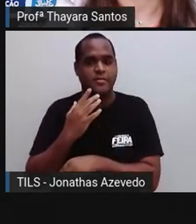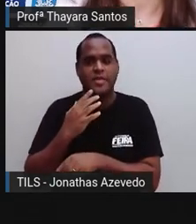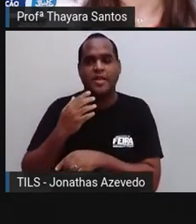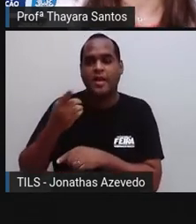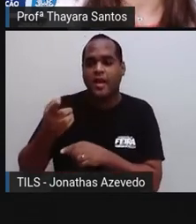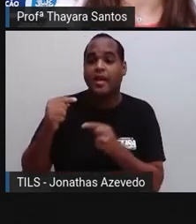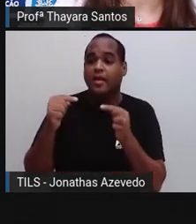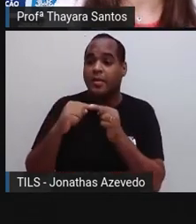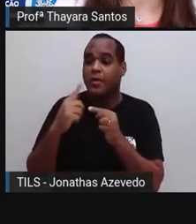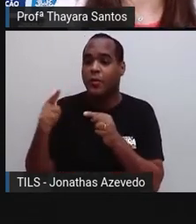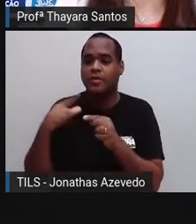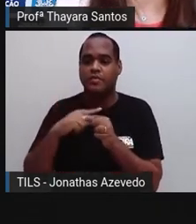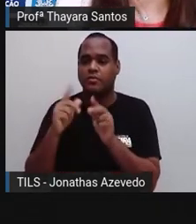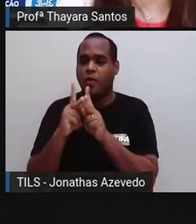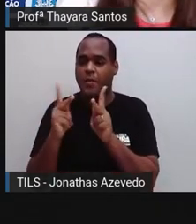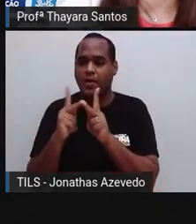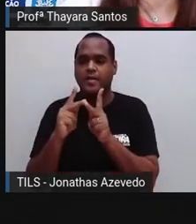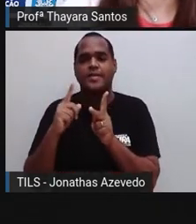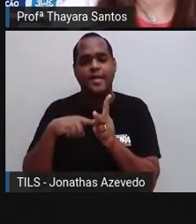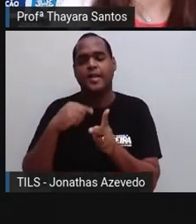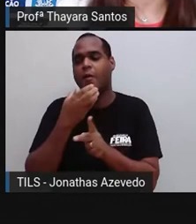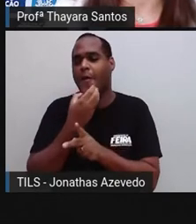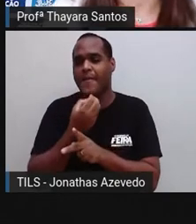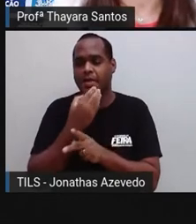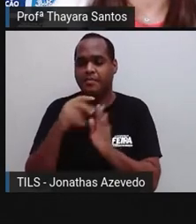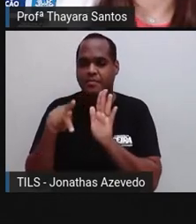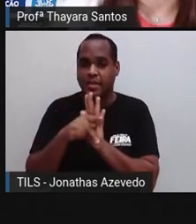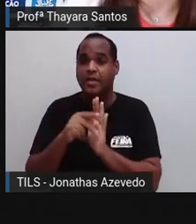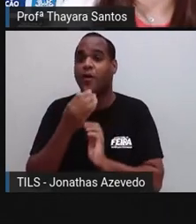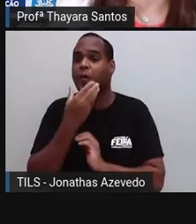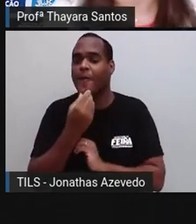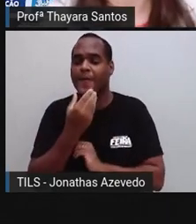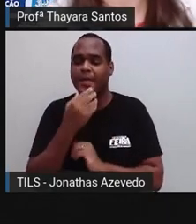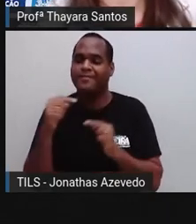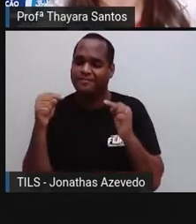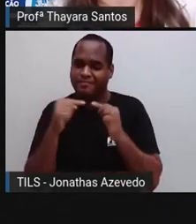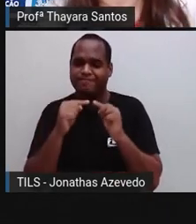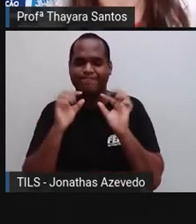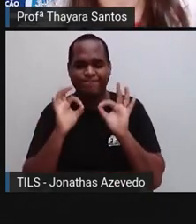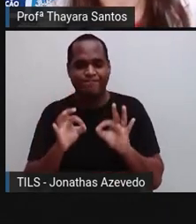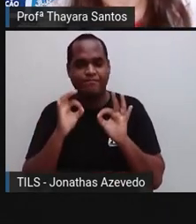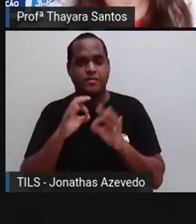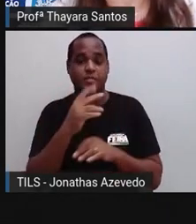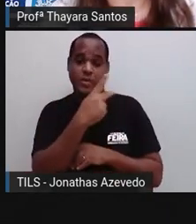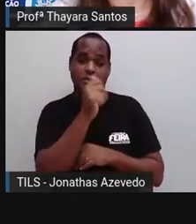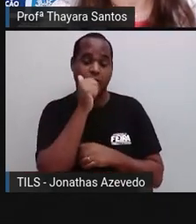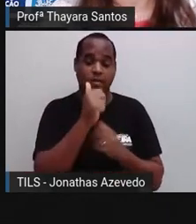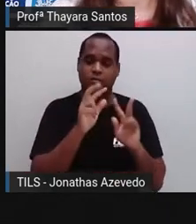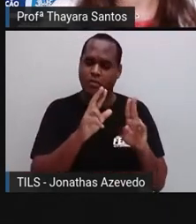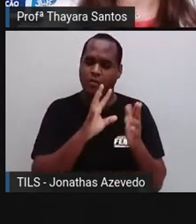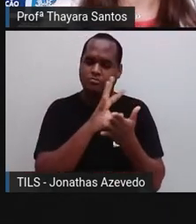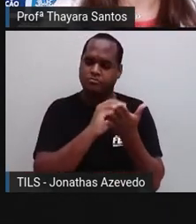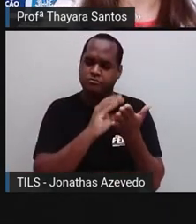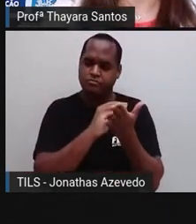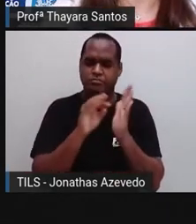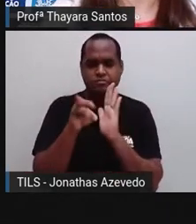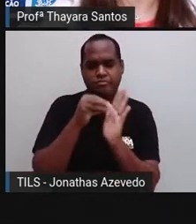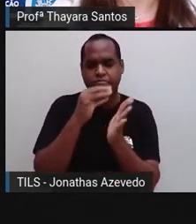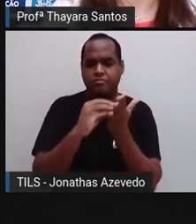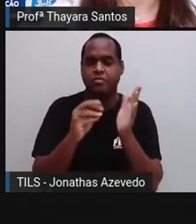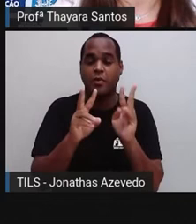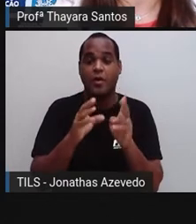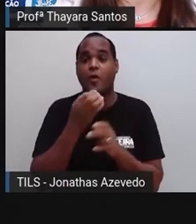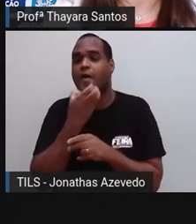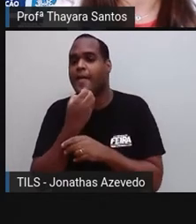sexual masculino, que é a testosterona, que tem no homem o mesmo efeito que a progesterona tem na mulher. Então, no homem, a